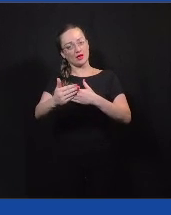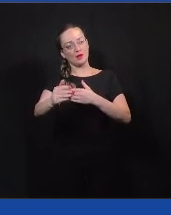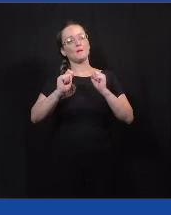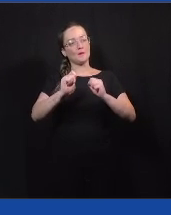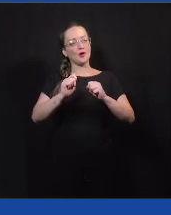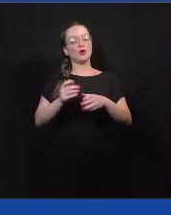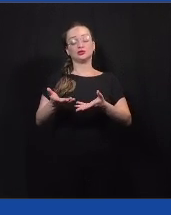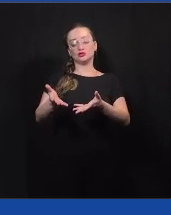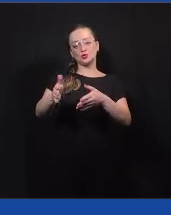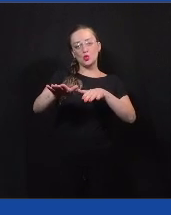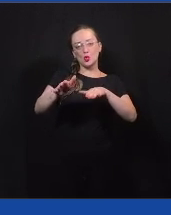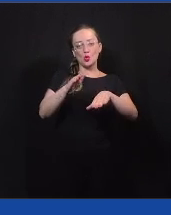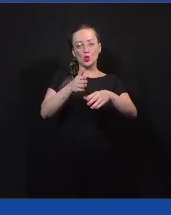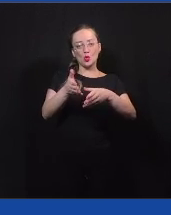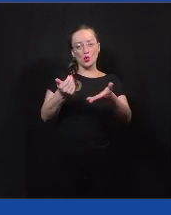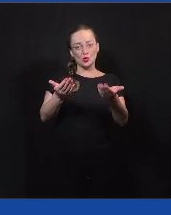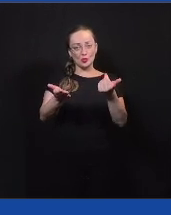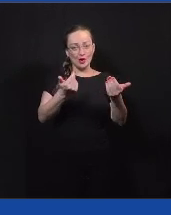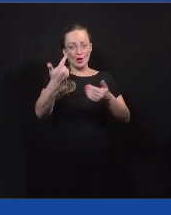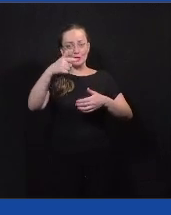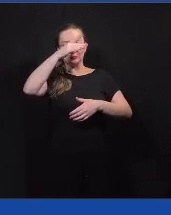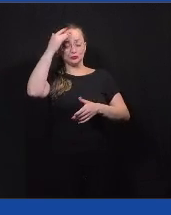podem convidar outras pessoas para jogarem também.